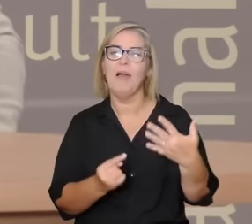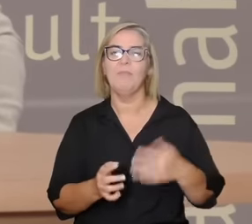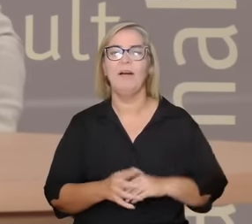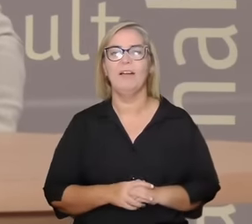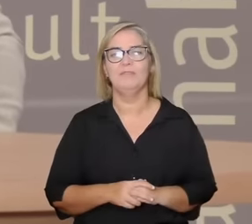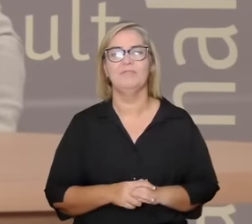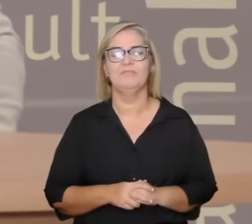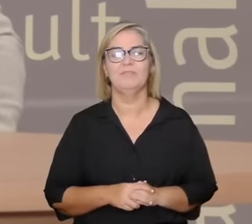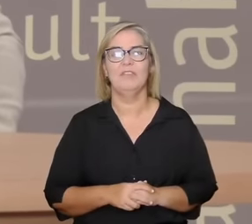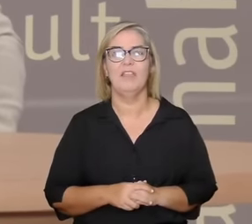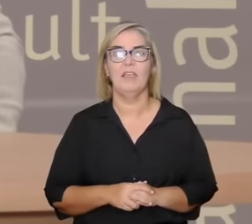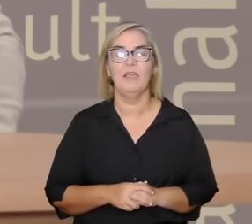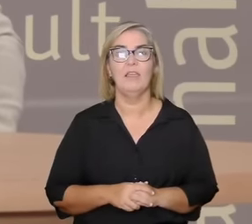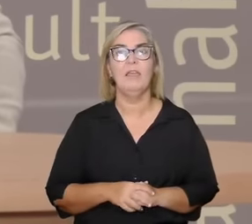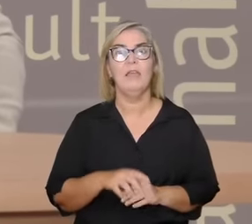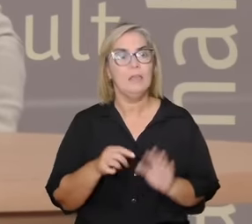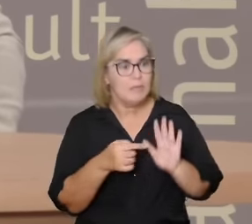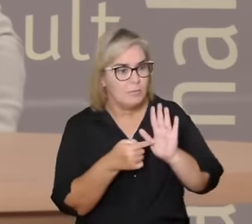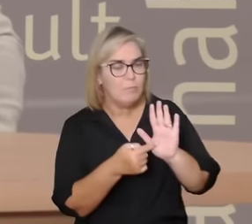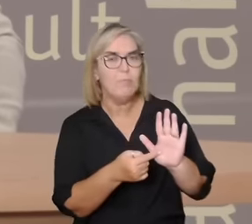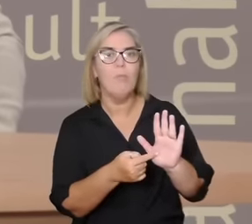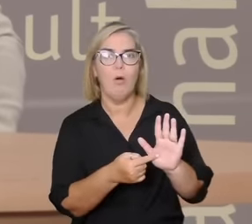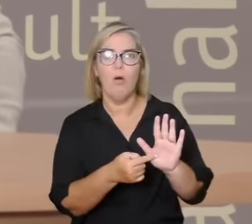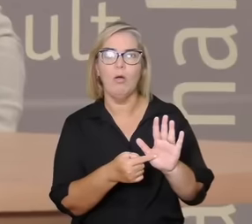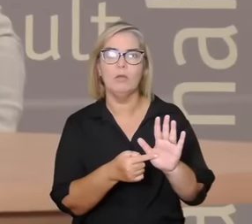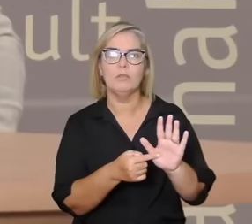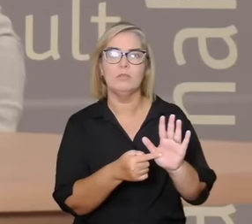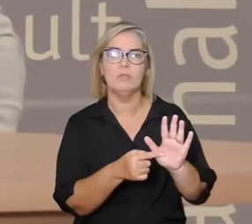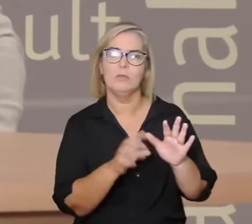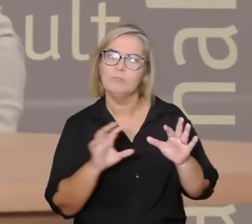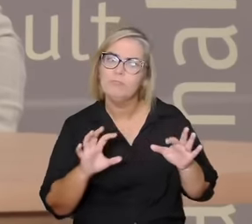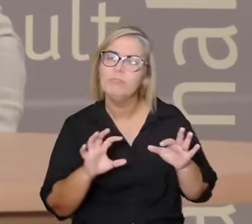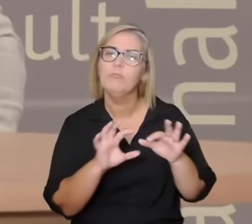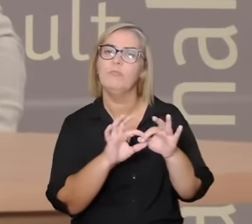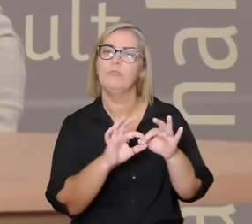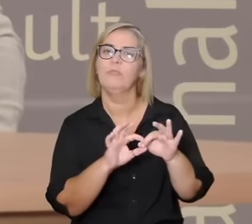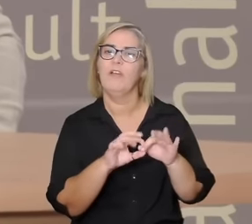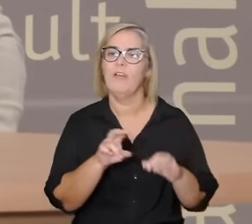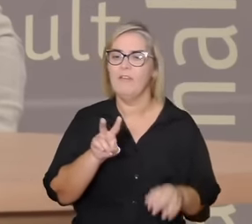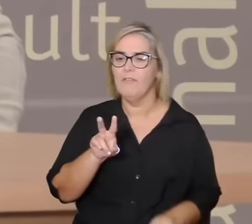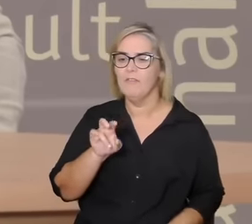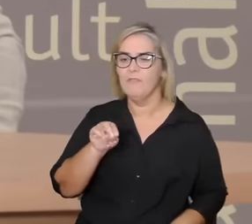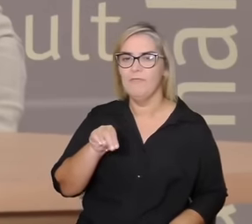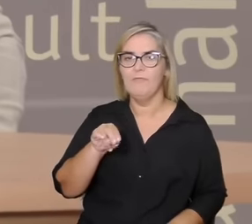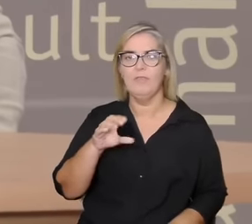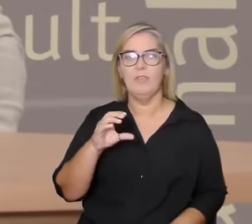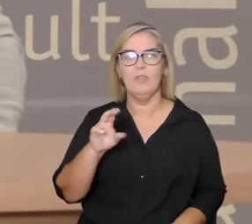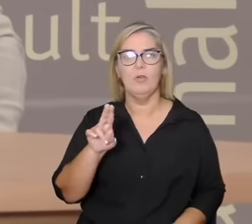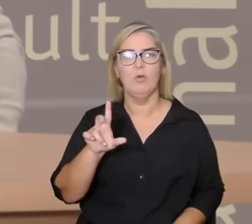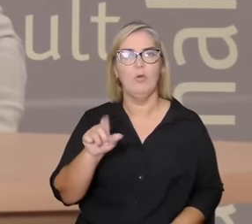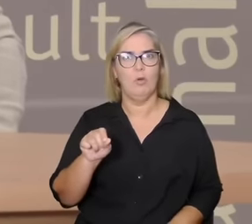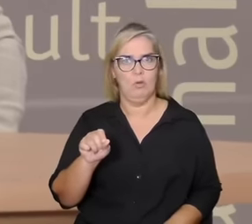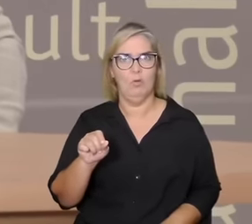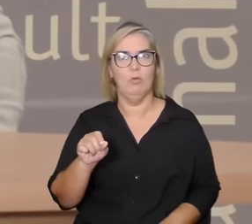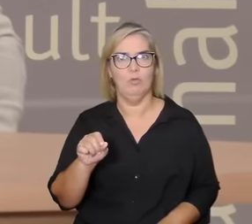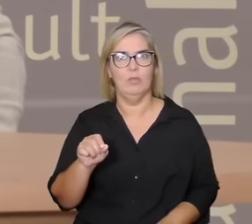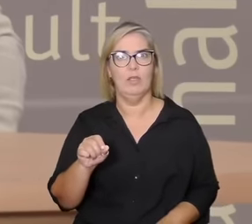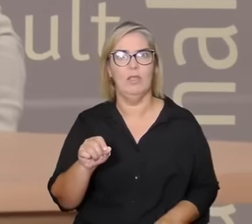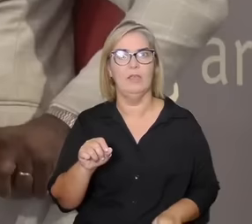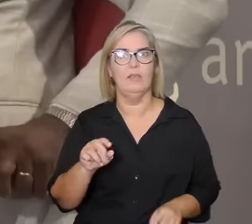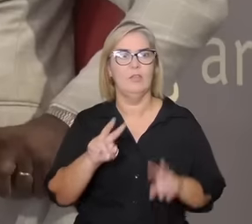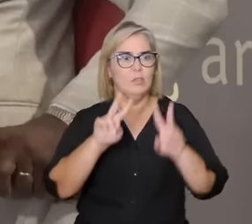que estão trazendo ali o vínculo aparece nas duas primeiras falas a ideia de vínculo o Dom Juan